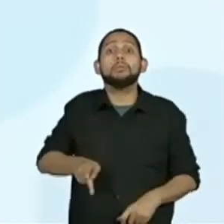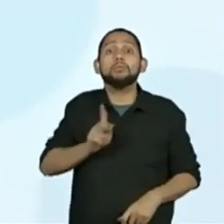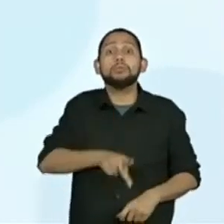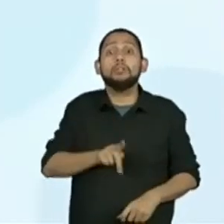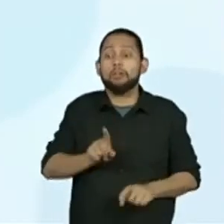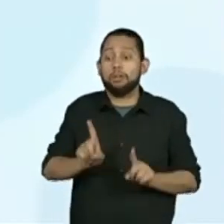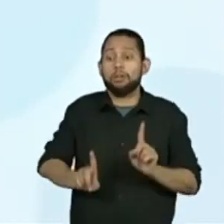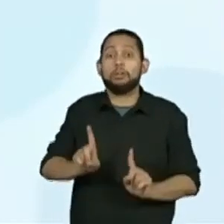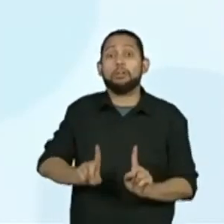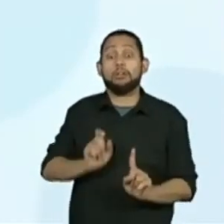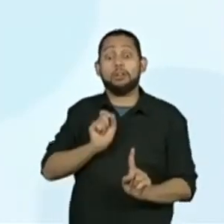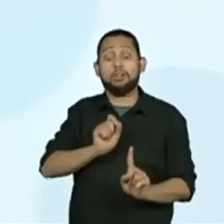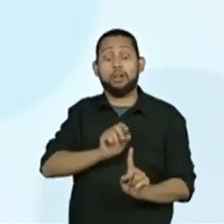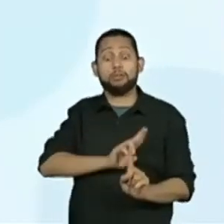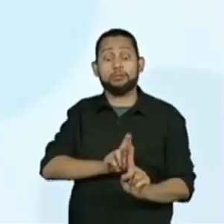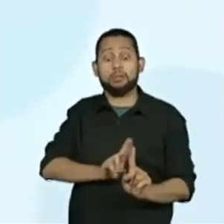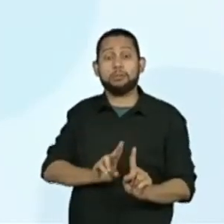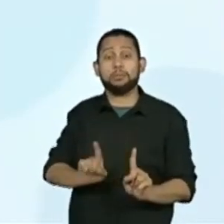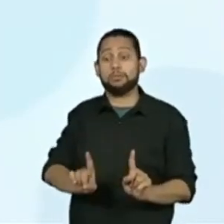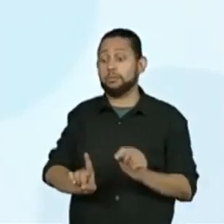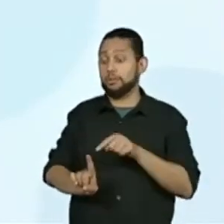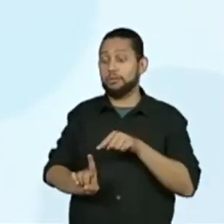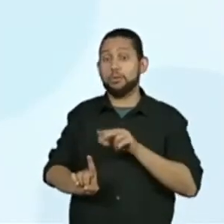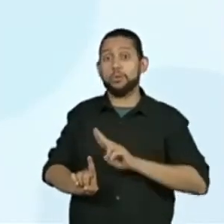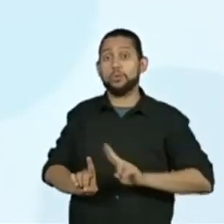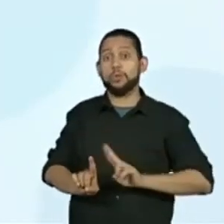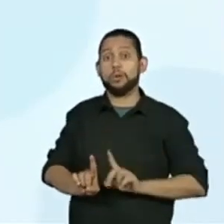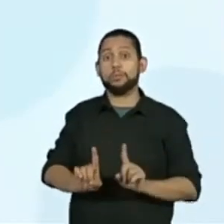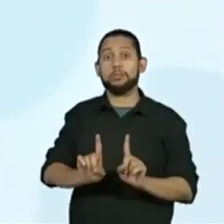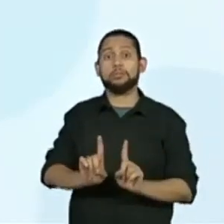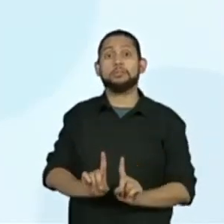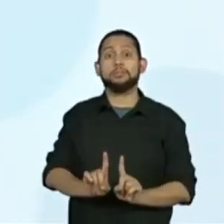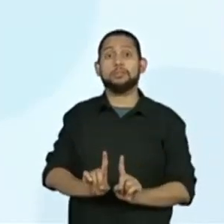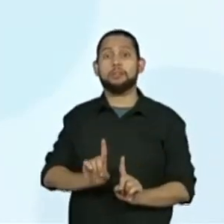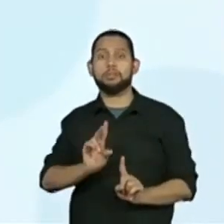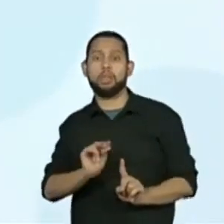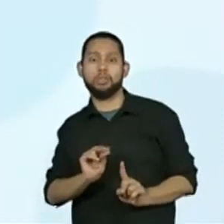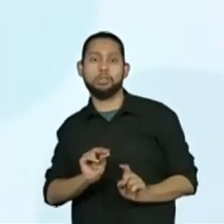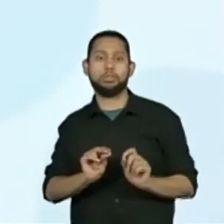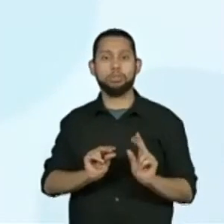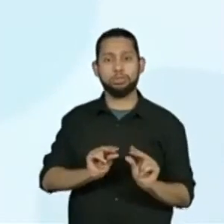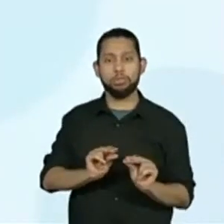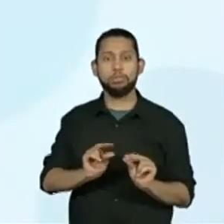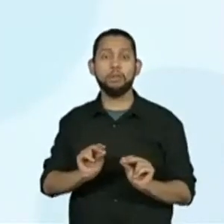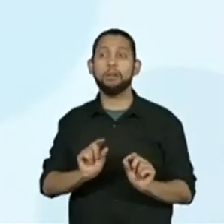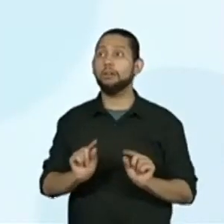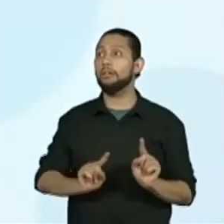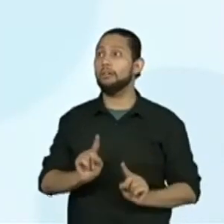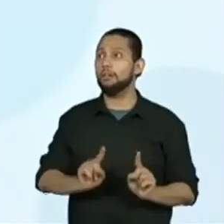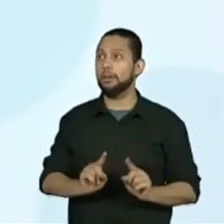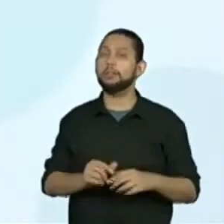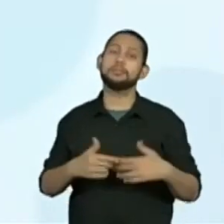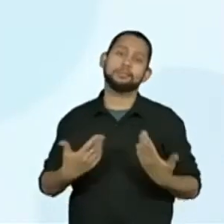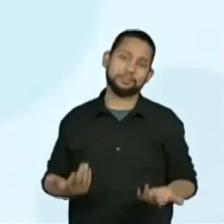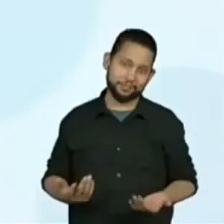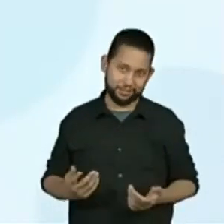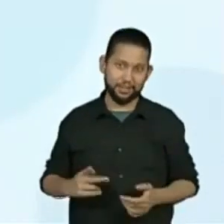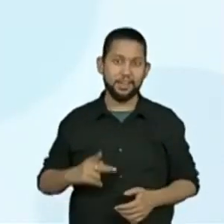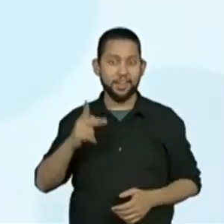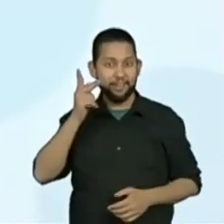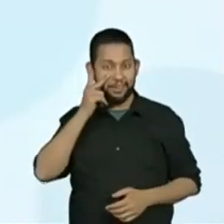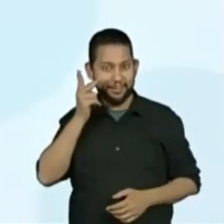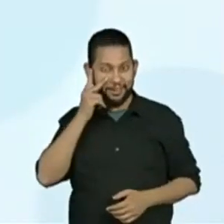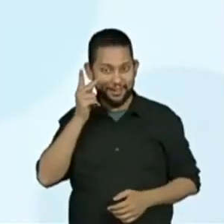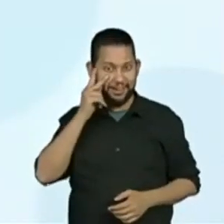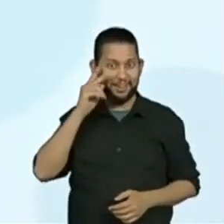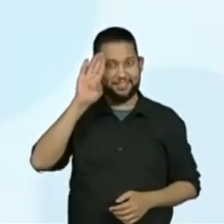Eu quero saber quem apresentará a língua do Nhen. Professoras Kelly e Viviane, Viviane e